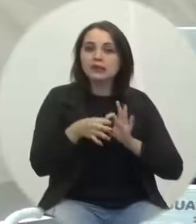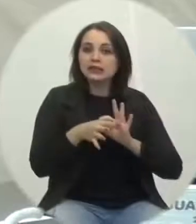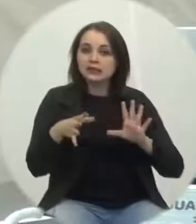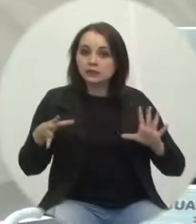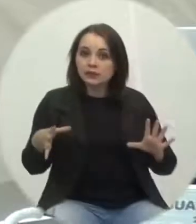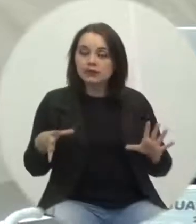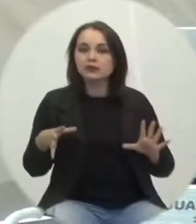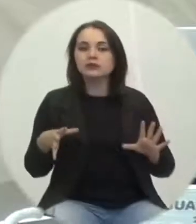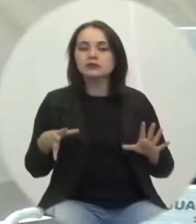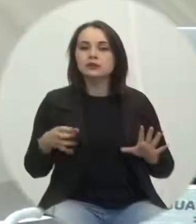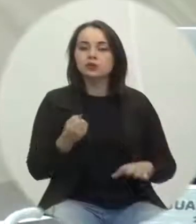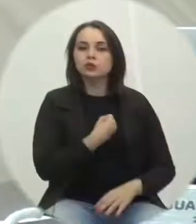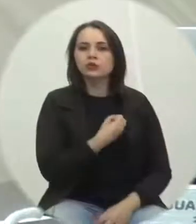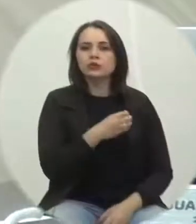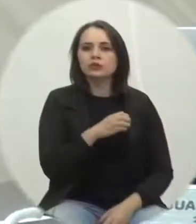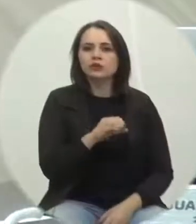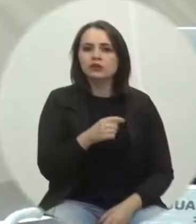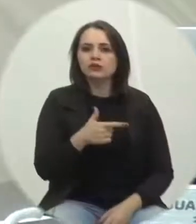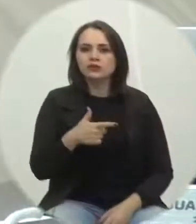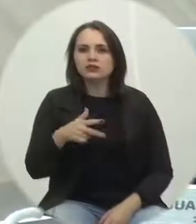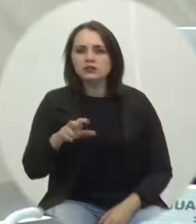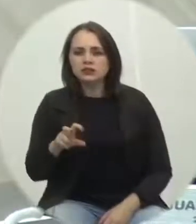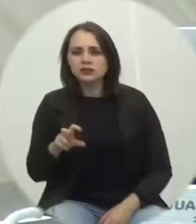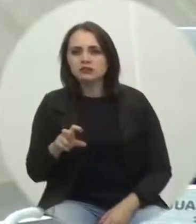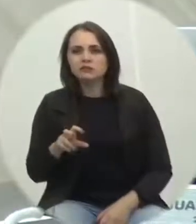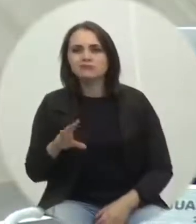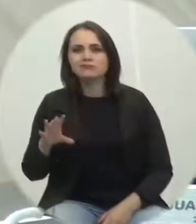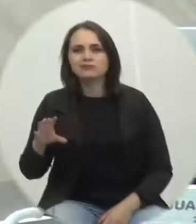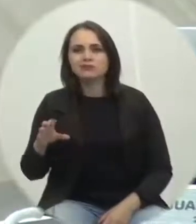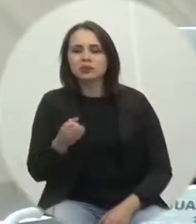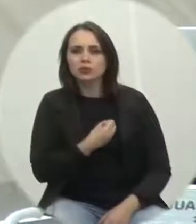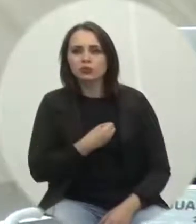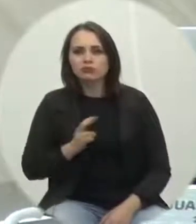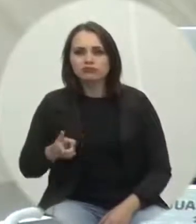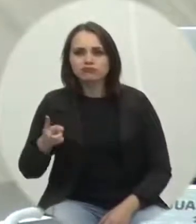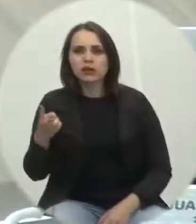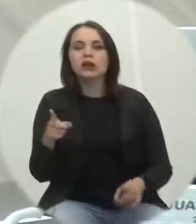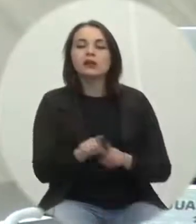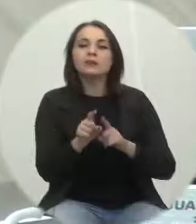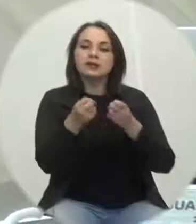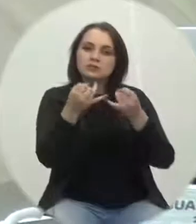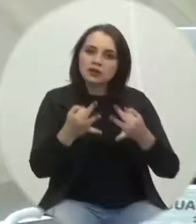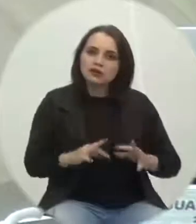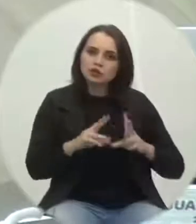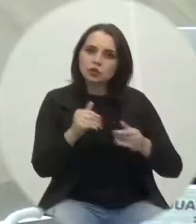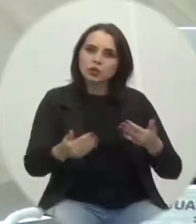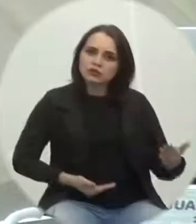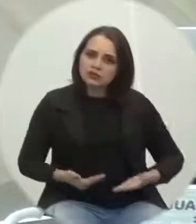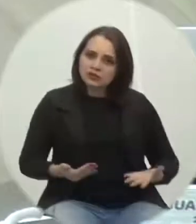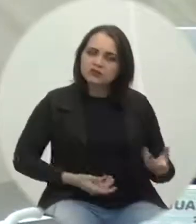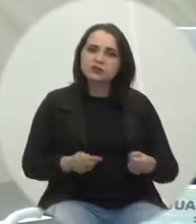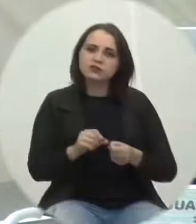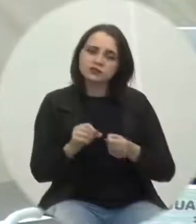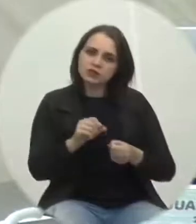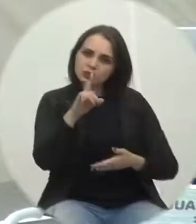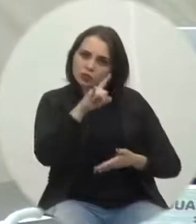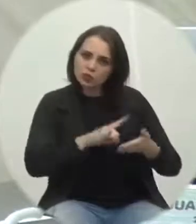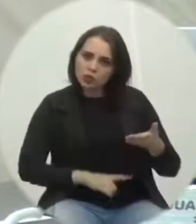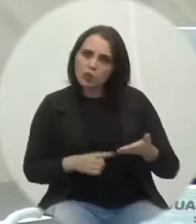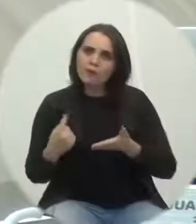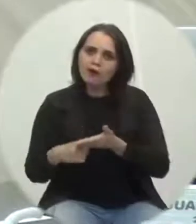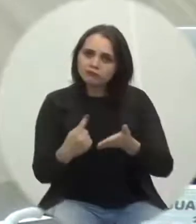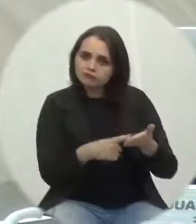fms 20 21 bem como descrição de todos os serviços a serem realizados nesse contrato e os valores